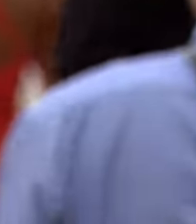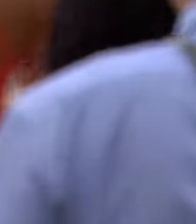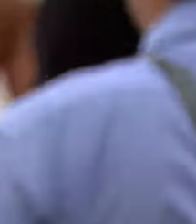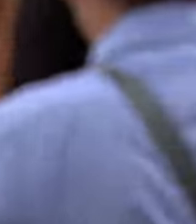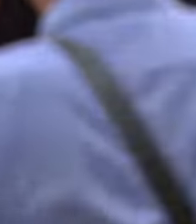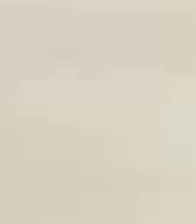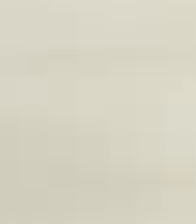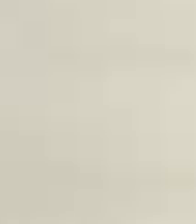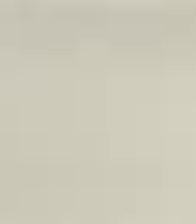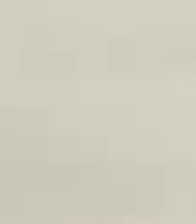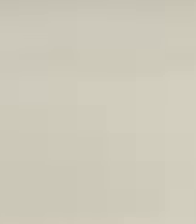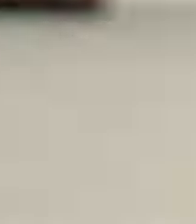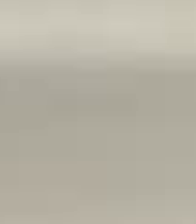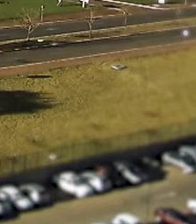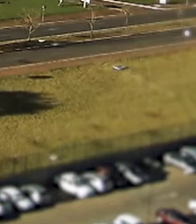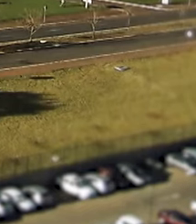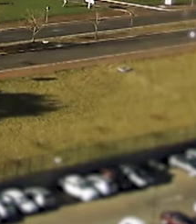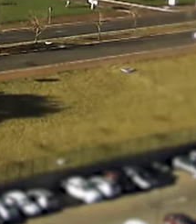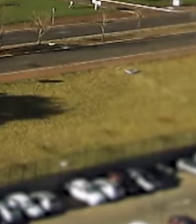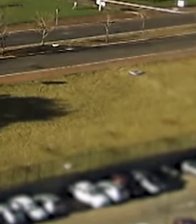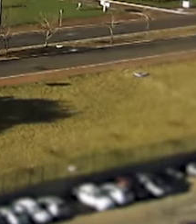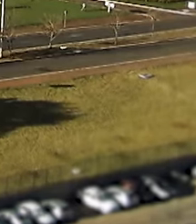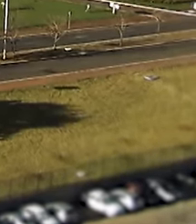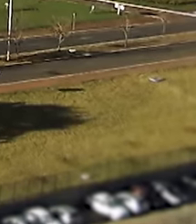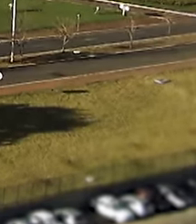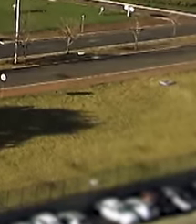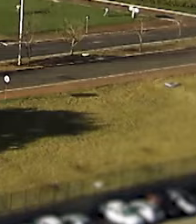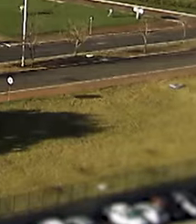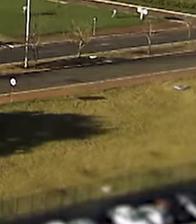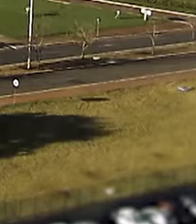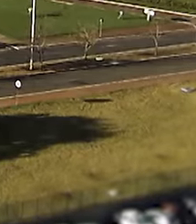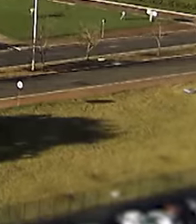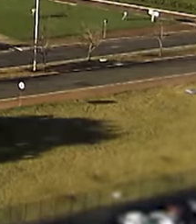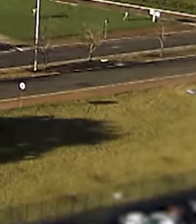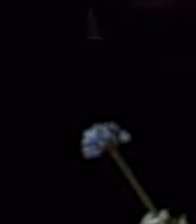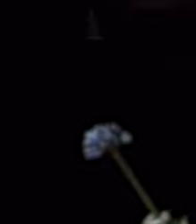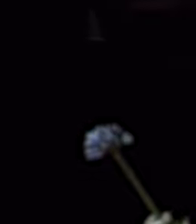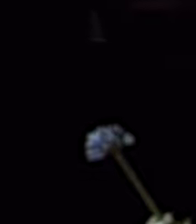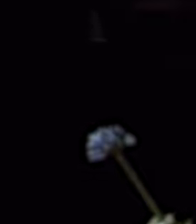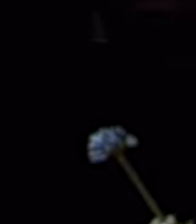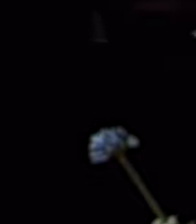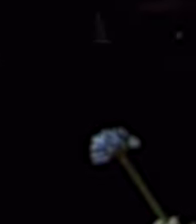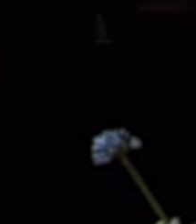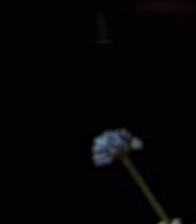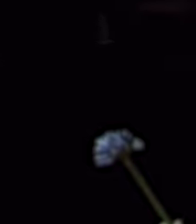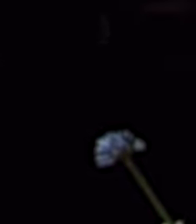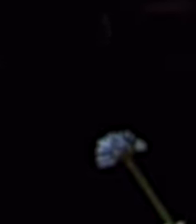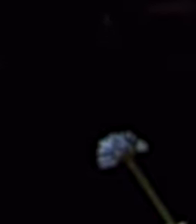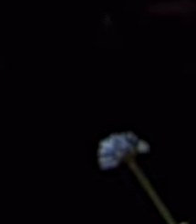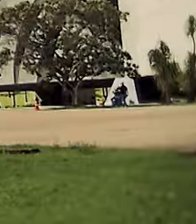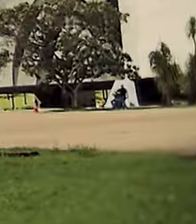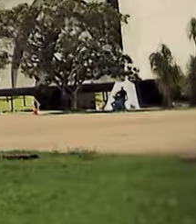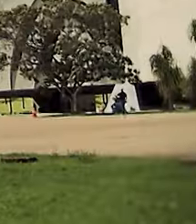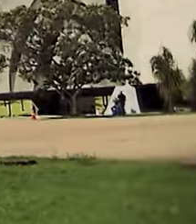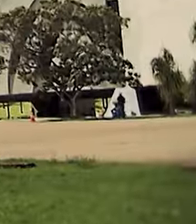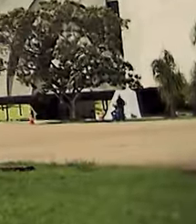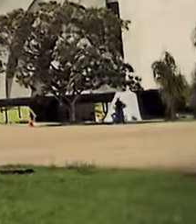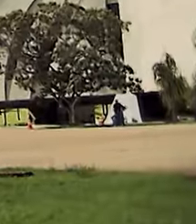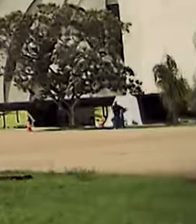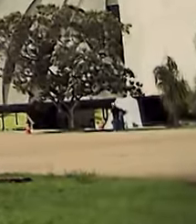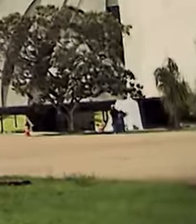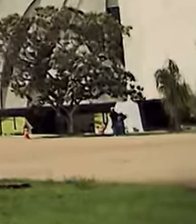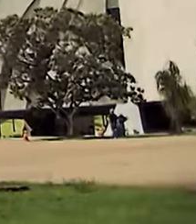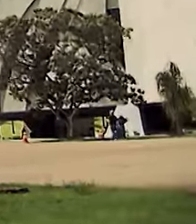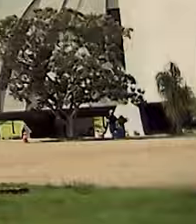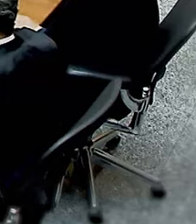nessa situação acionam a justiça e o STJ tem se debruçado sobre o tema antes mesmo da lei do superendividamento